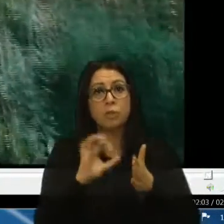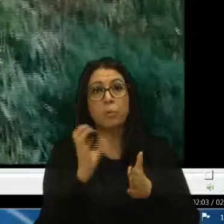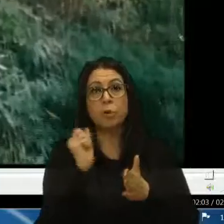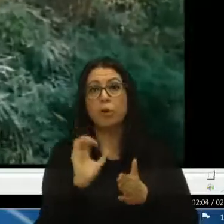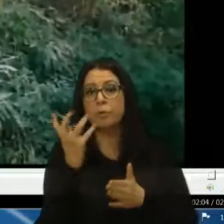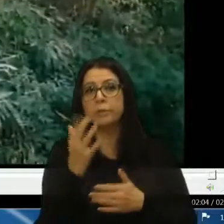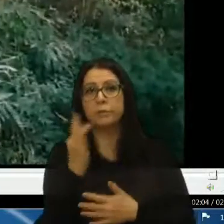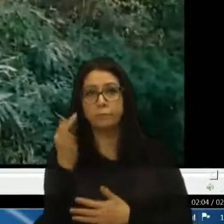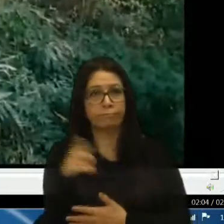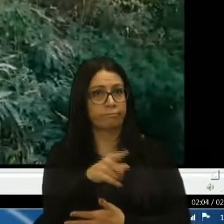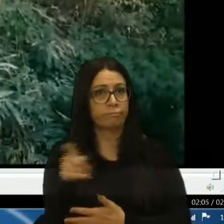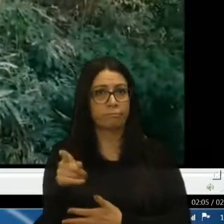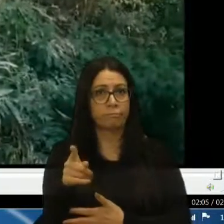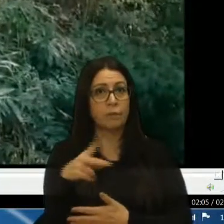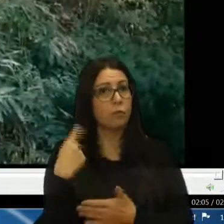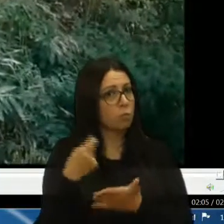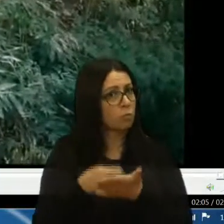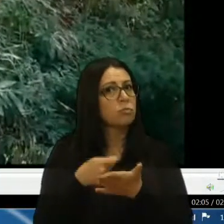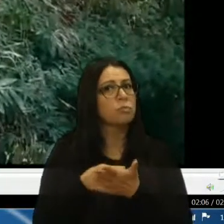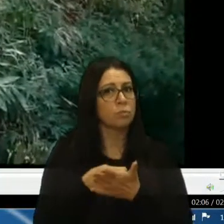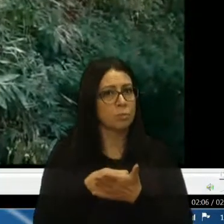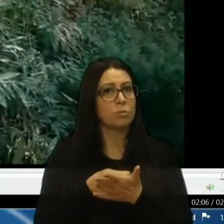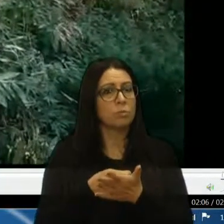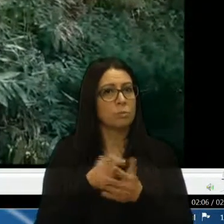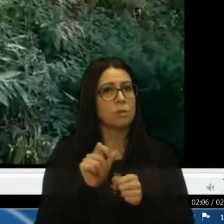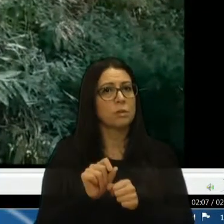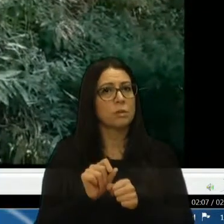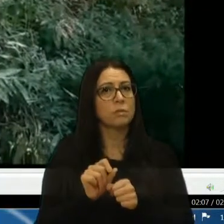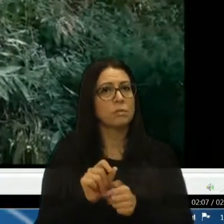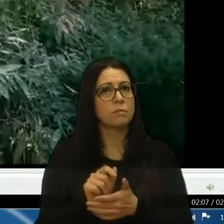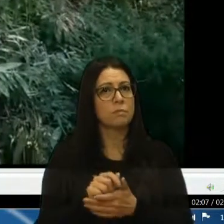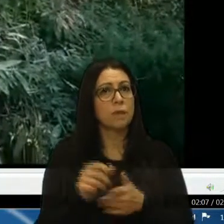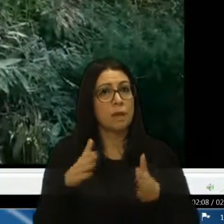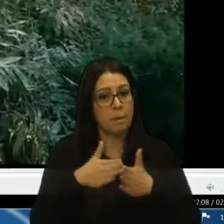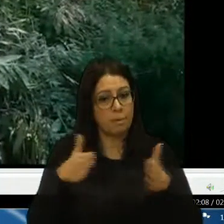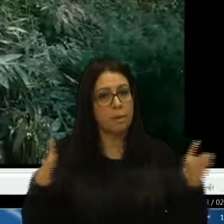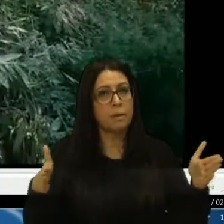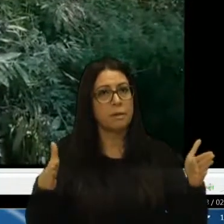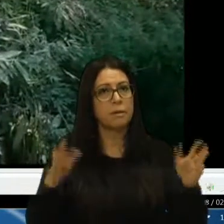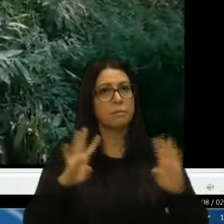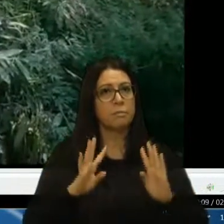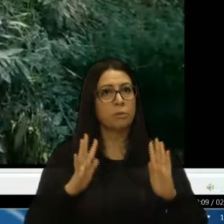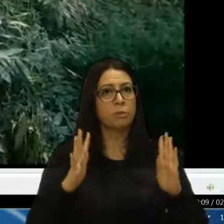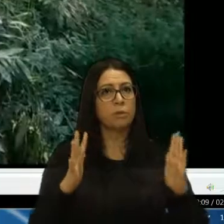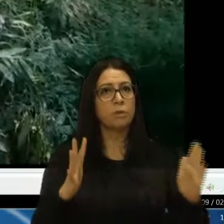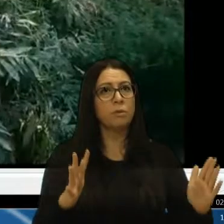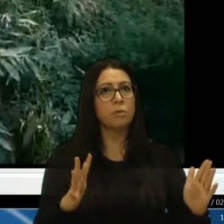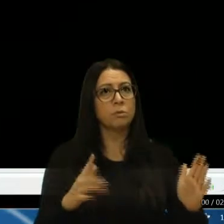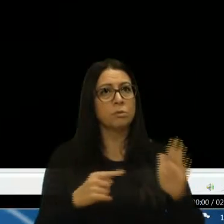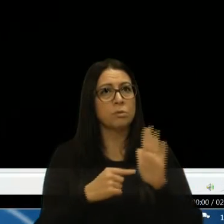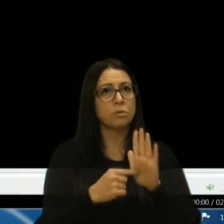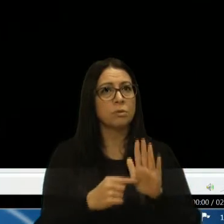deixaram assim, nós vamos continuar cobrando, para que isso seja, ampliado, com o guardeireiro, e sinalizado.